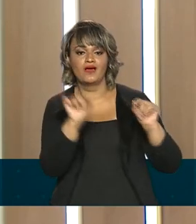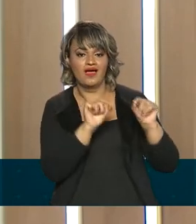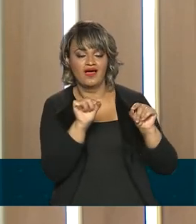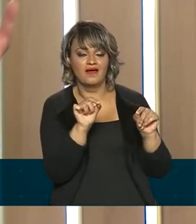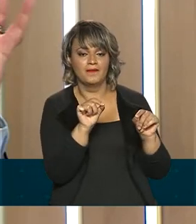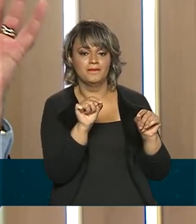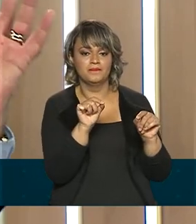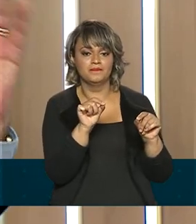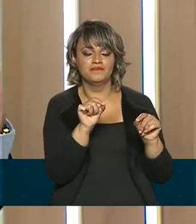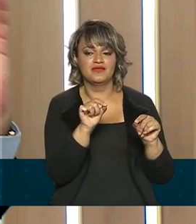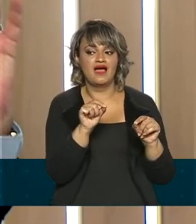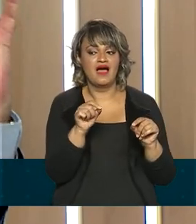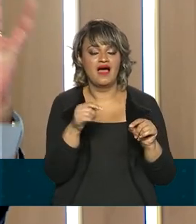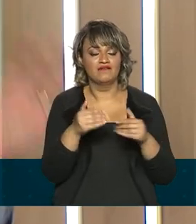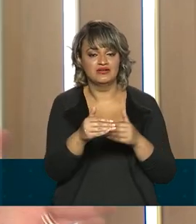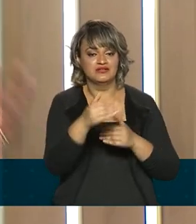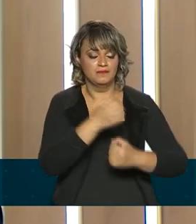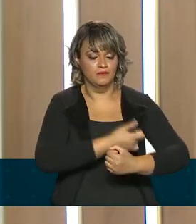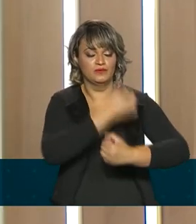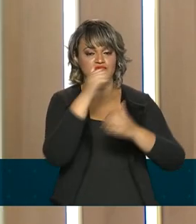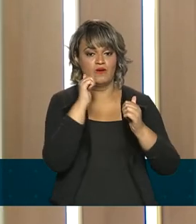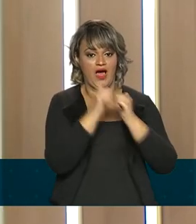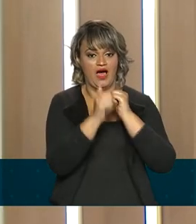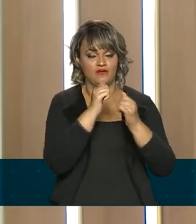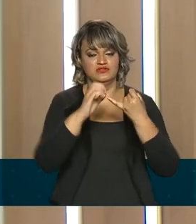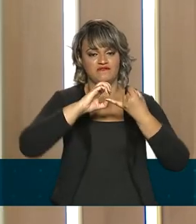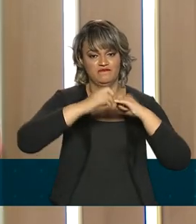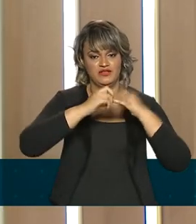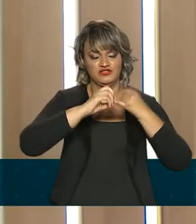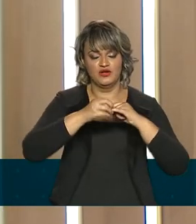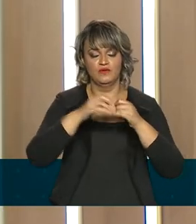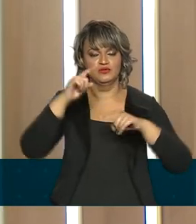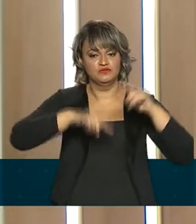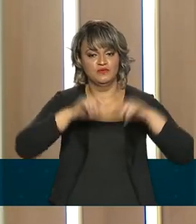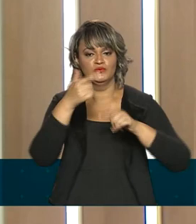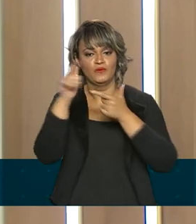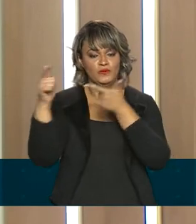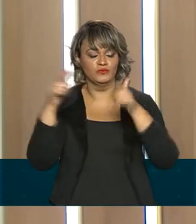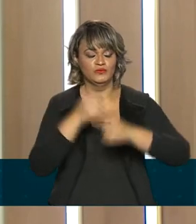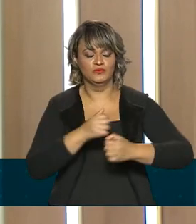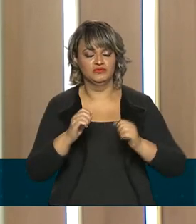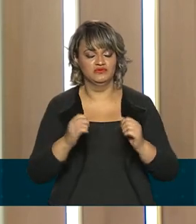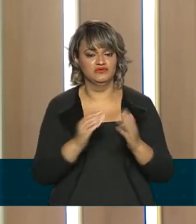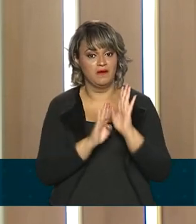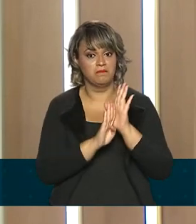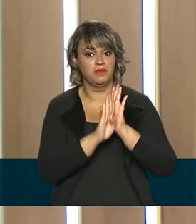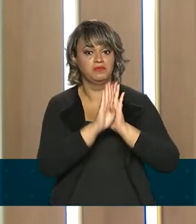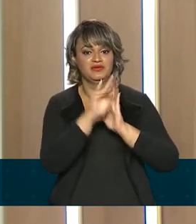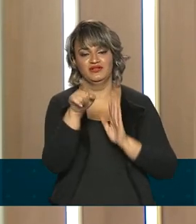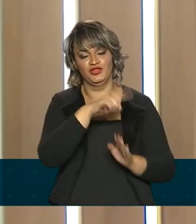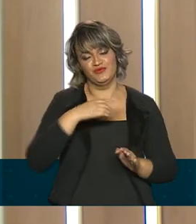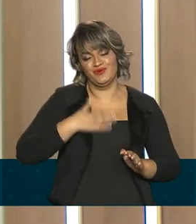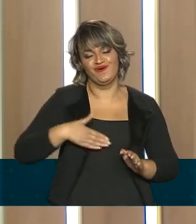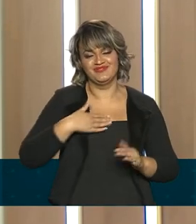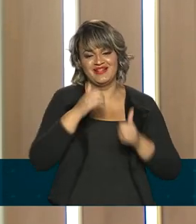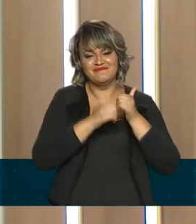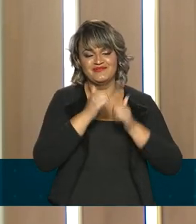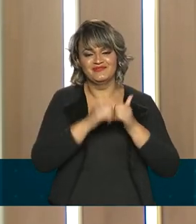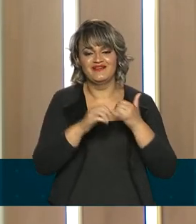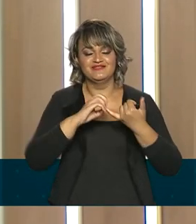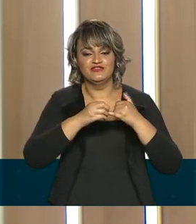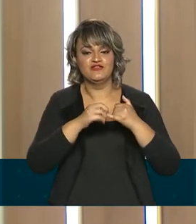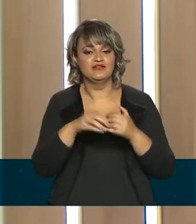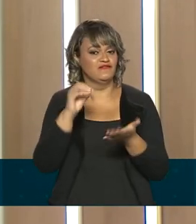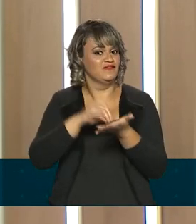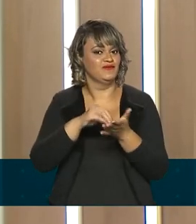que haverá um aumento na produção de arroz, feijão e de outros produtos apreciados por todos nós. Então, não